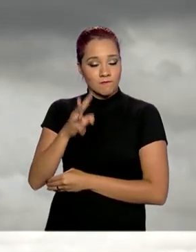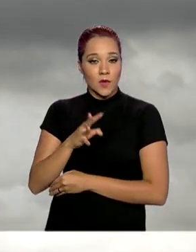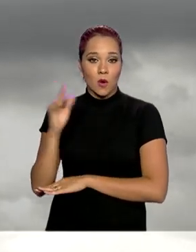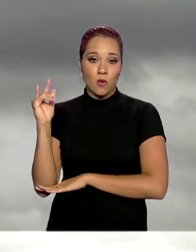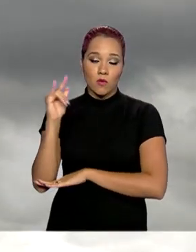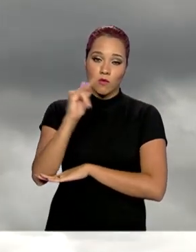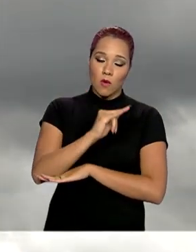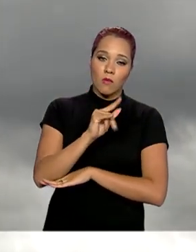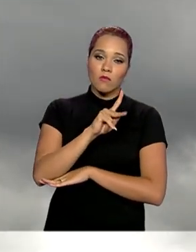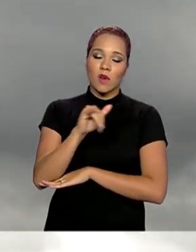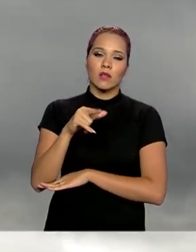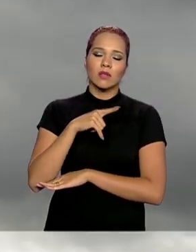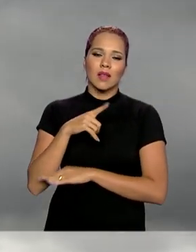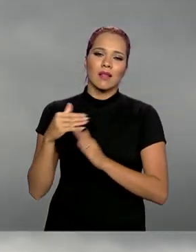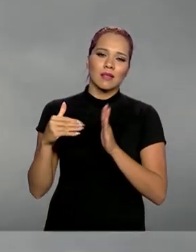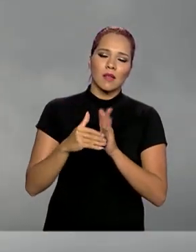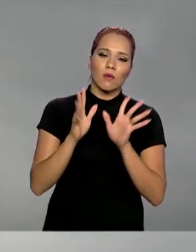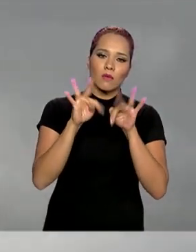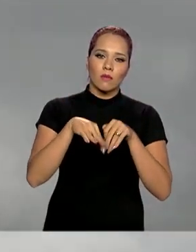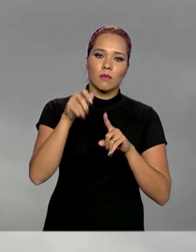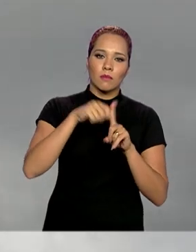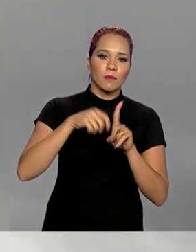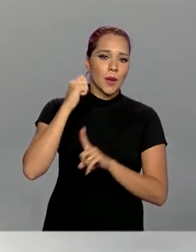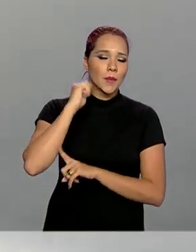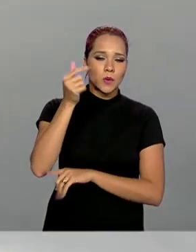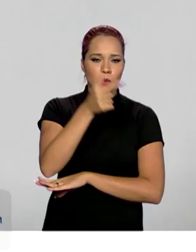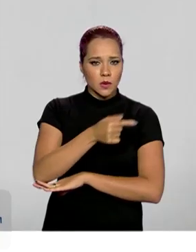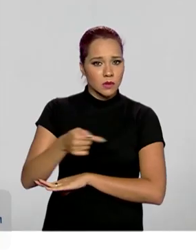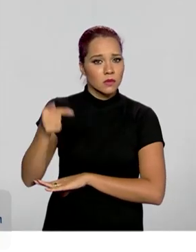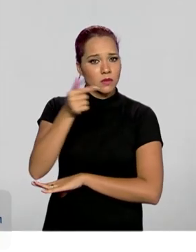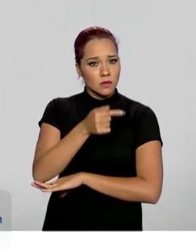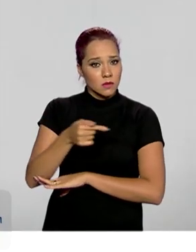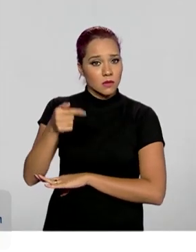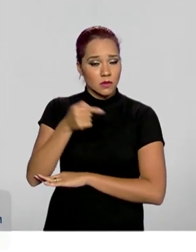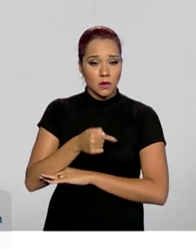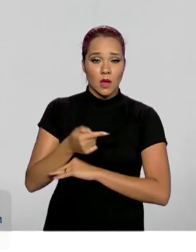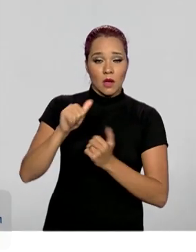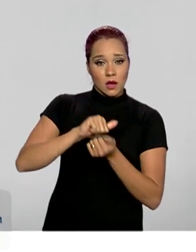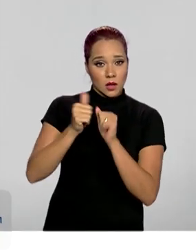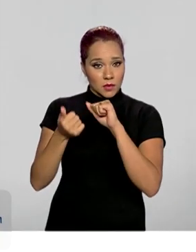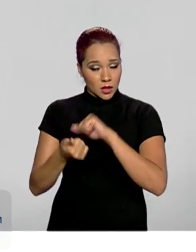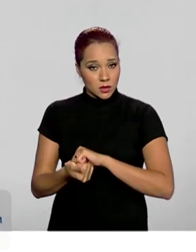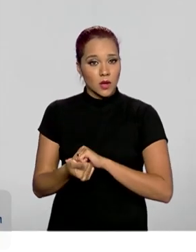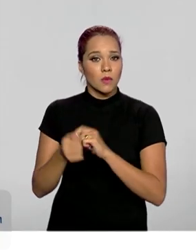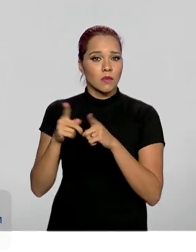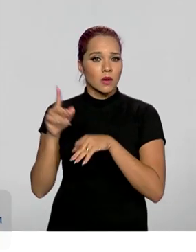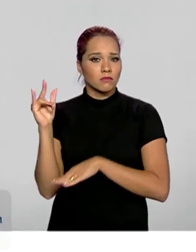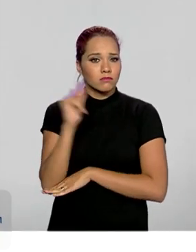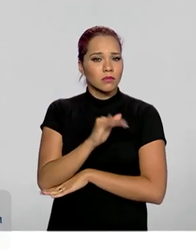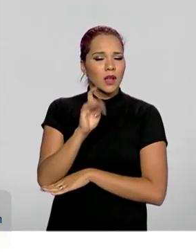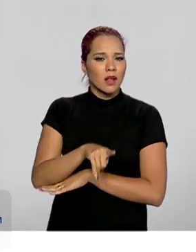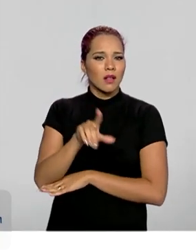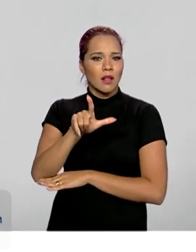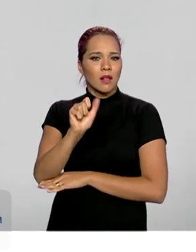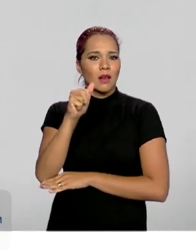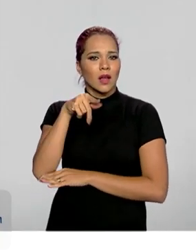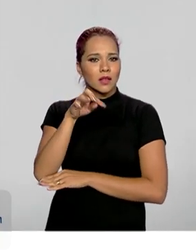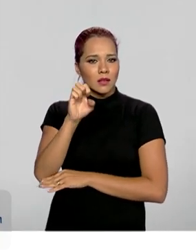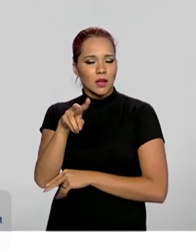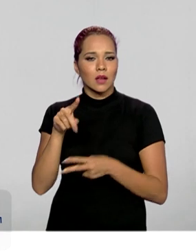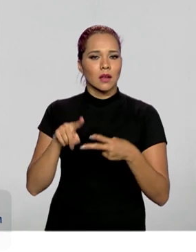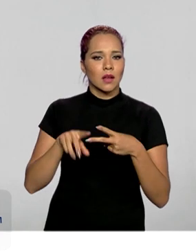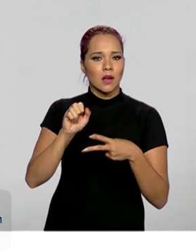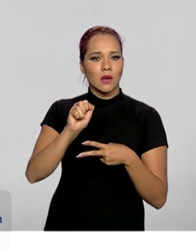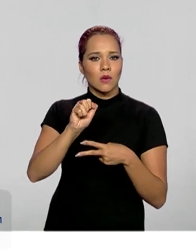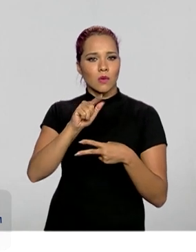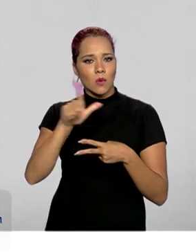voos vão operar até o fim de abril, semanalmente. O ajuste da malha aérea feito pela Latam, Gol e Azul